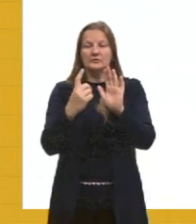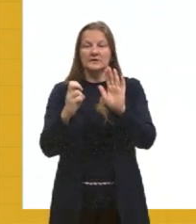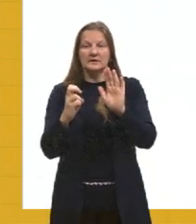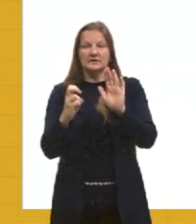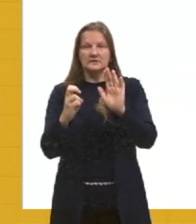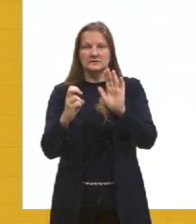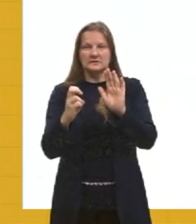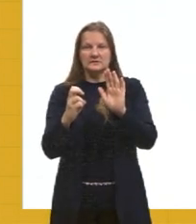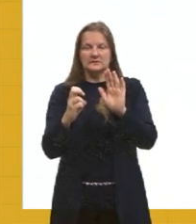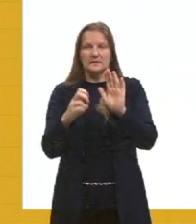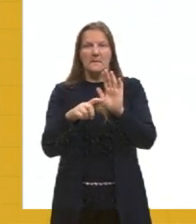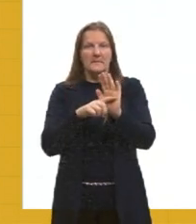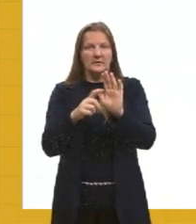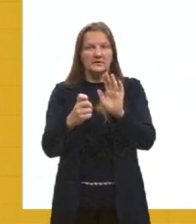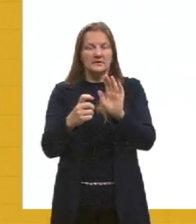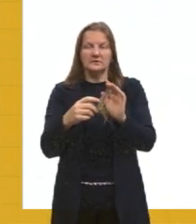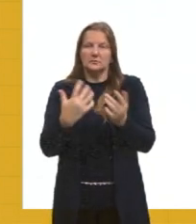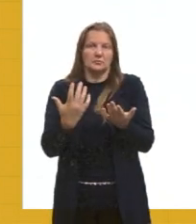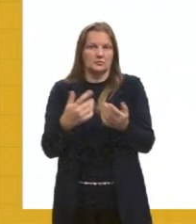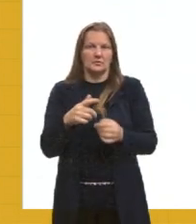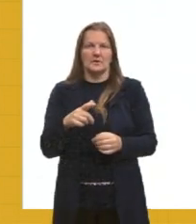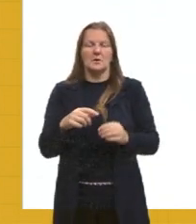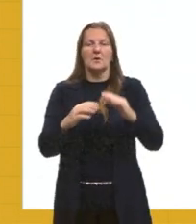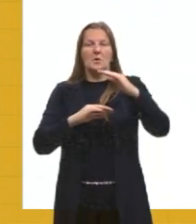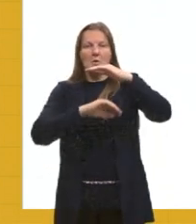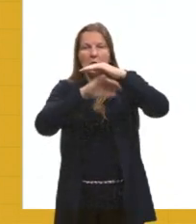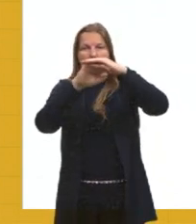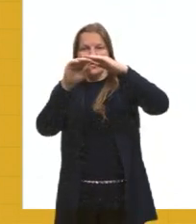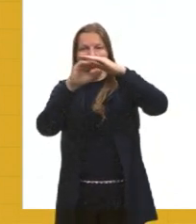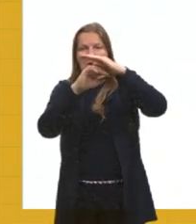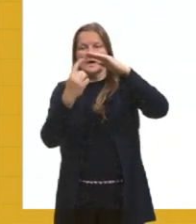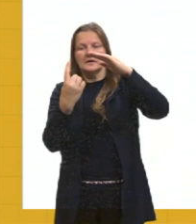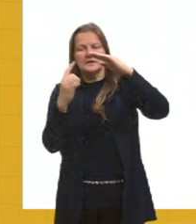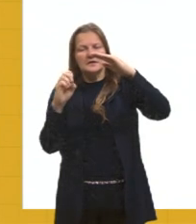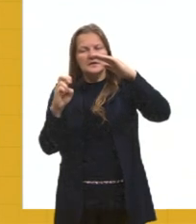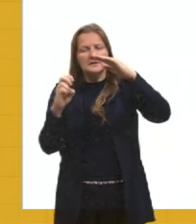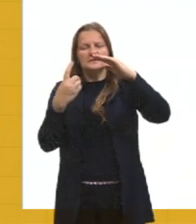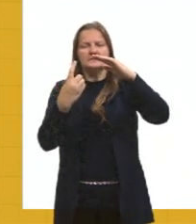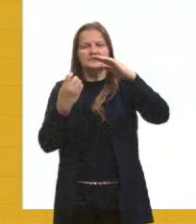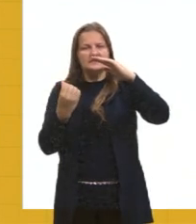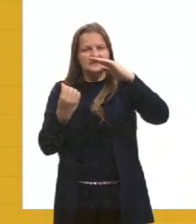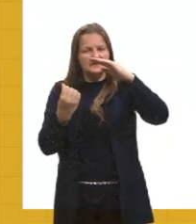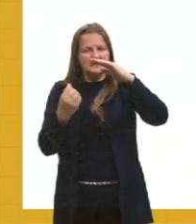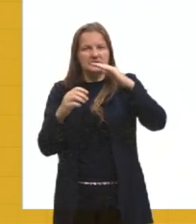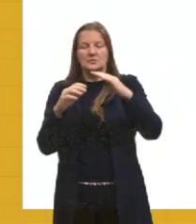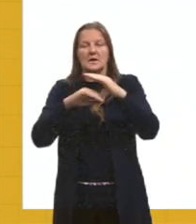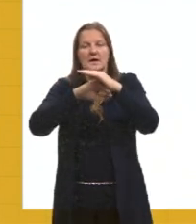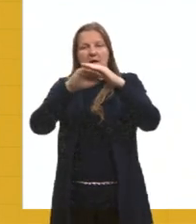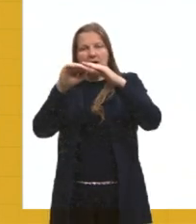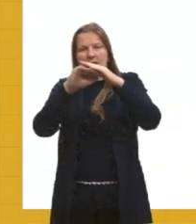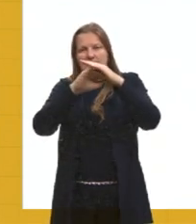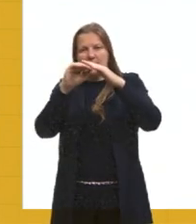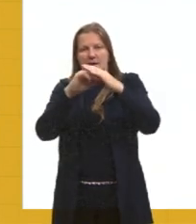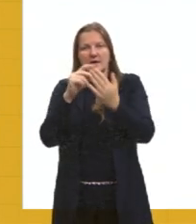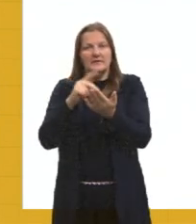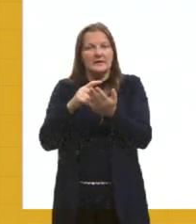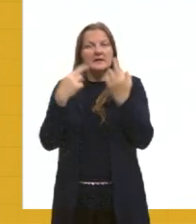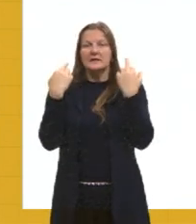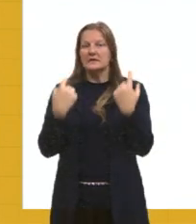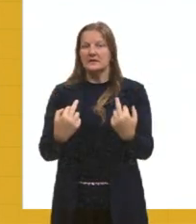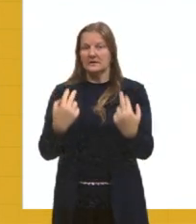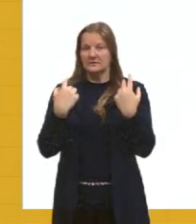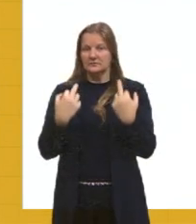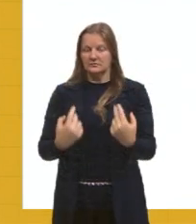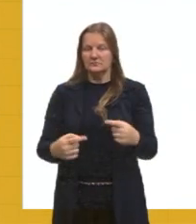Em compensação com o efeito estufa, nós temos a média em torno de 15, 16 graus. O problema não está relacionado ao próprio efeito